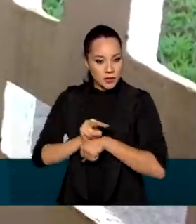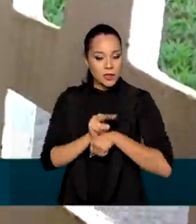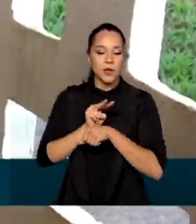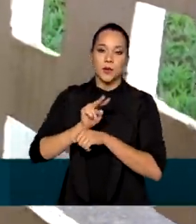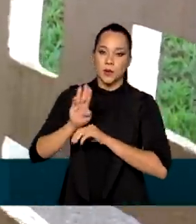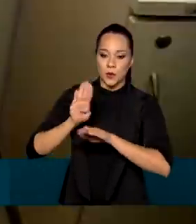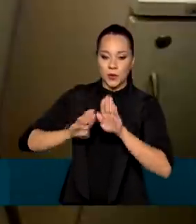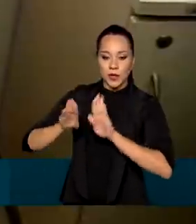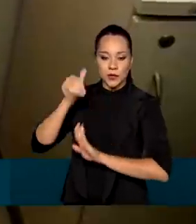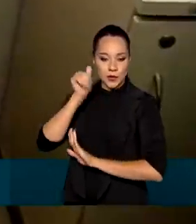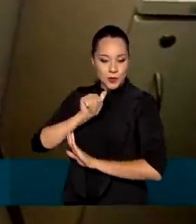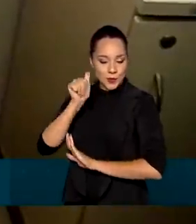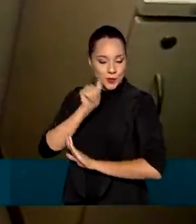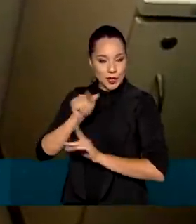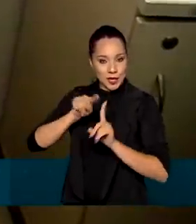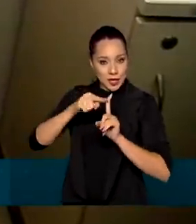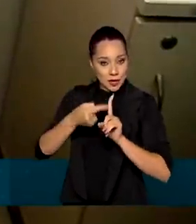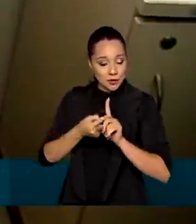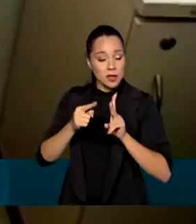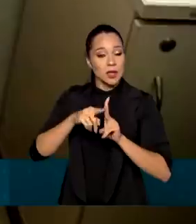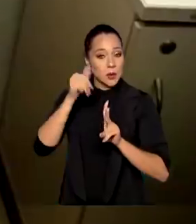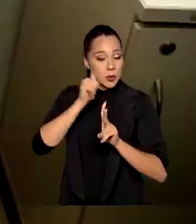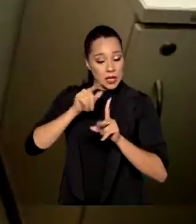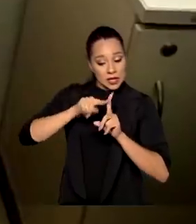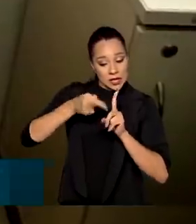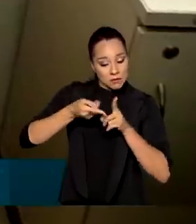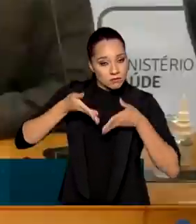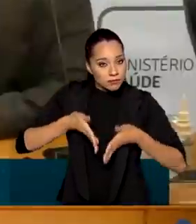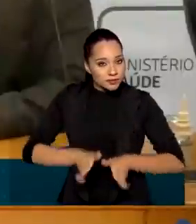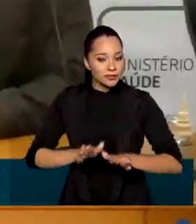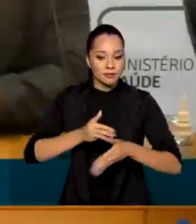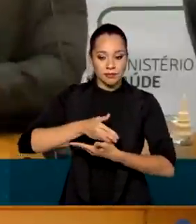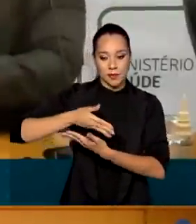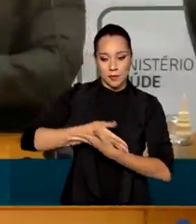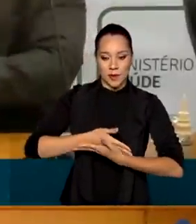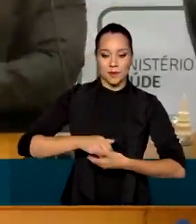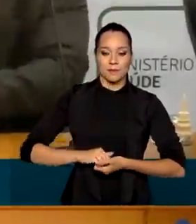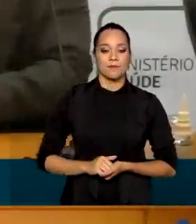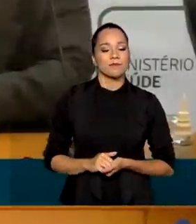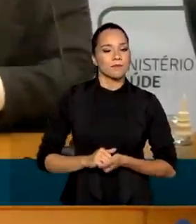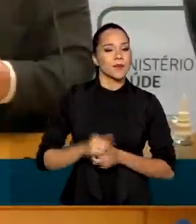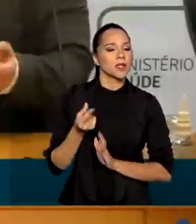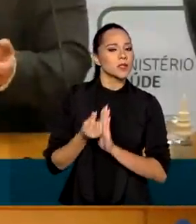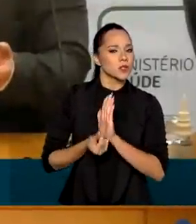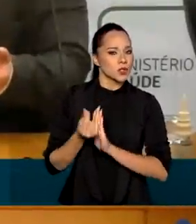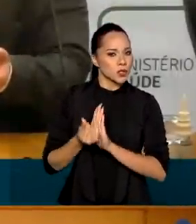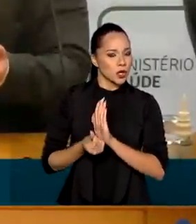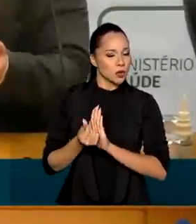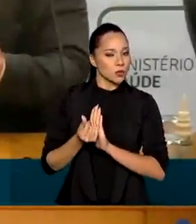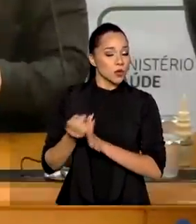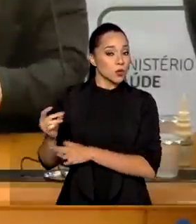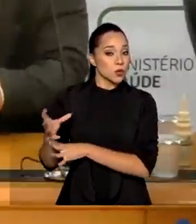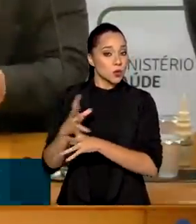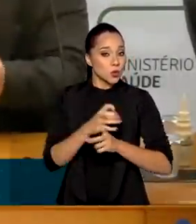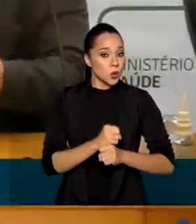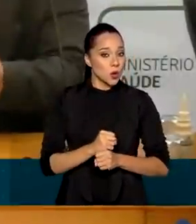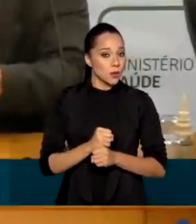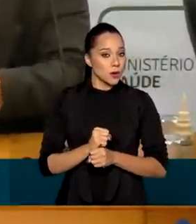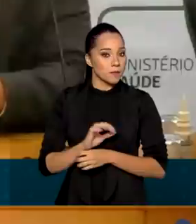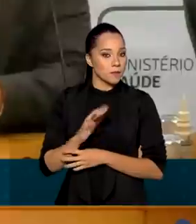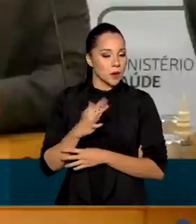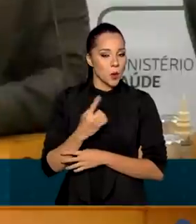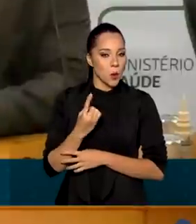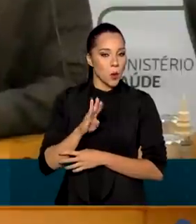cuidado das gestantes e das mulheres que tiveram bebês recentemente. Esse recurso soma-se a um total de